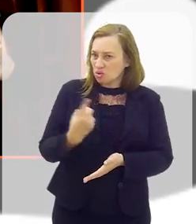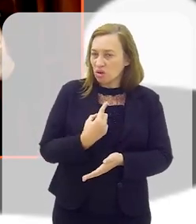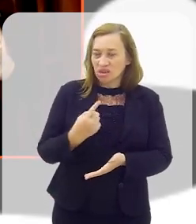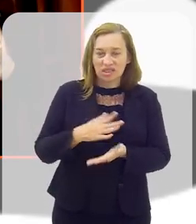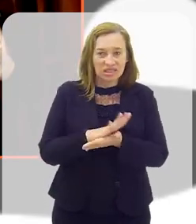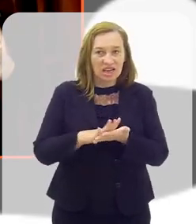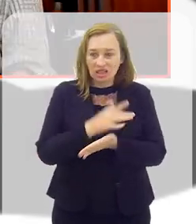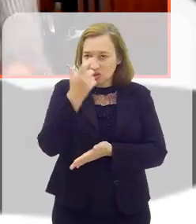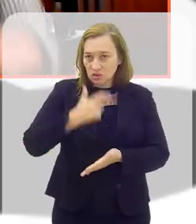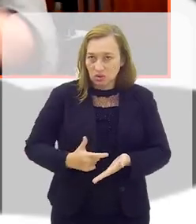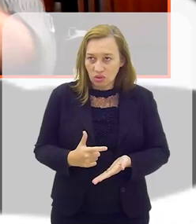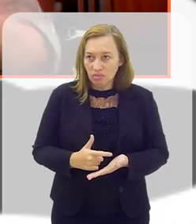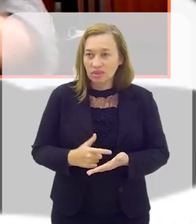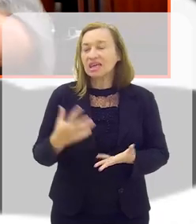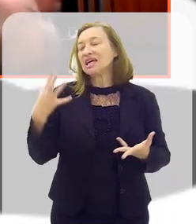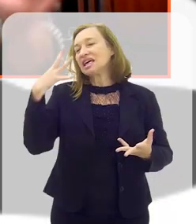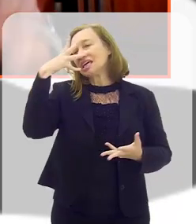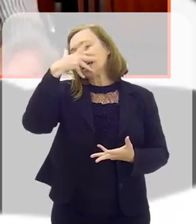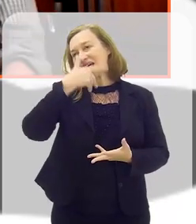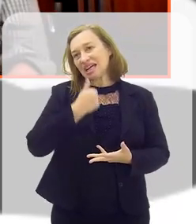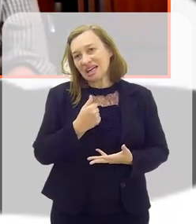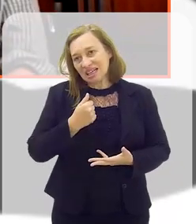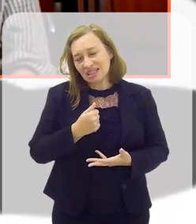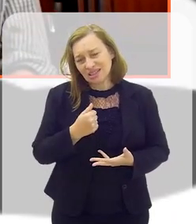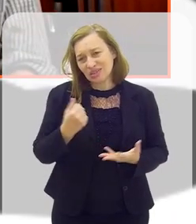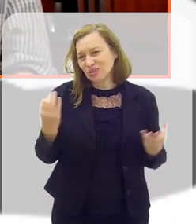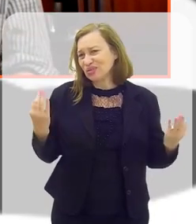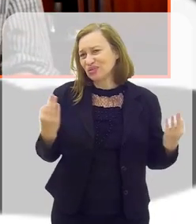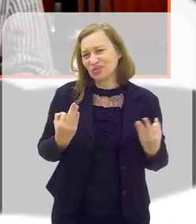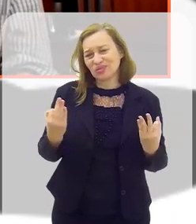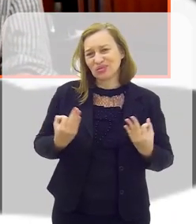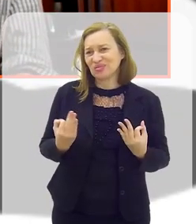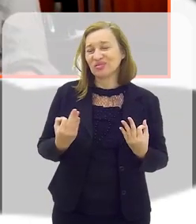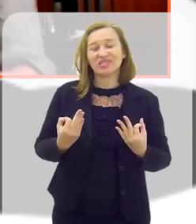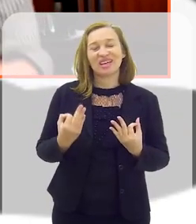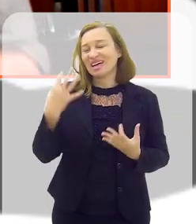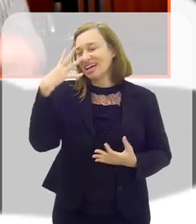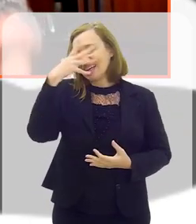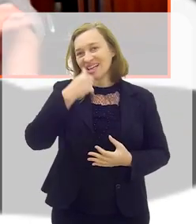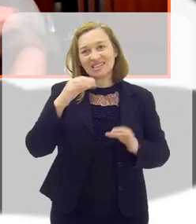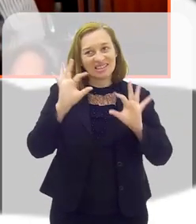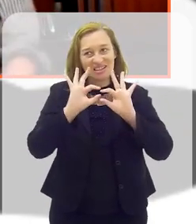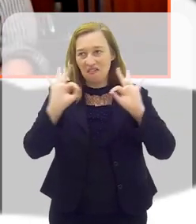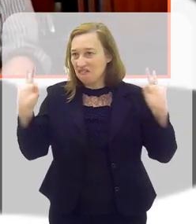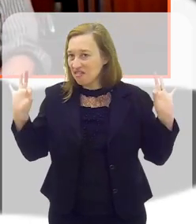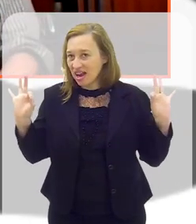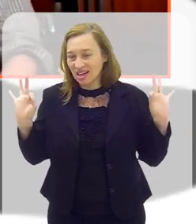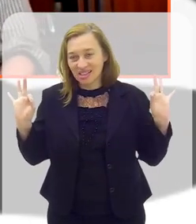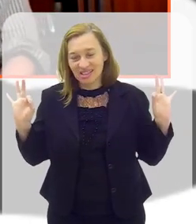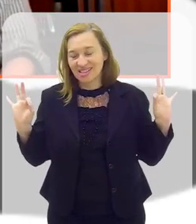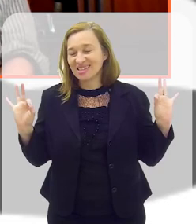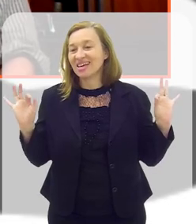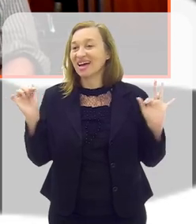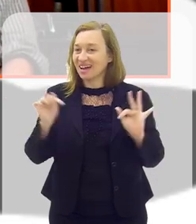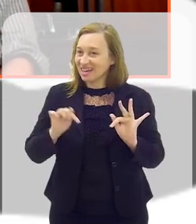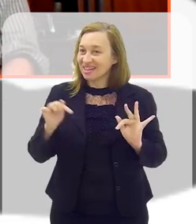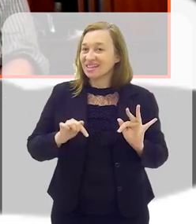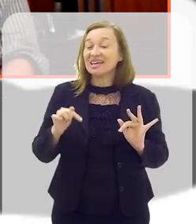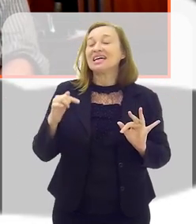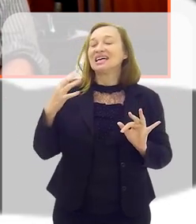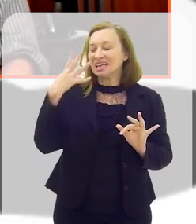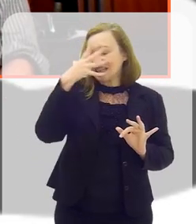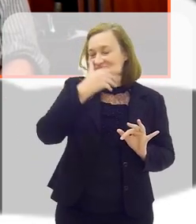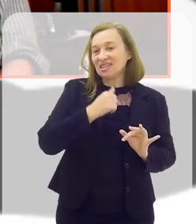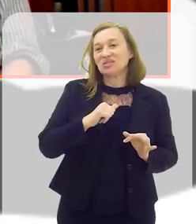somos nada. Nós não somos absolutamente nada. Nossa, que lindo! Que lindo essa frase, eternizada aqui.